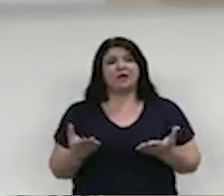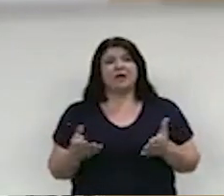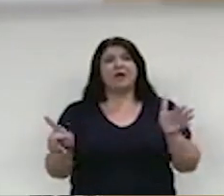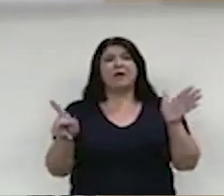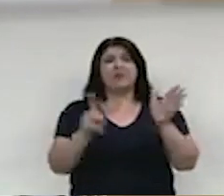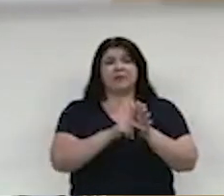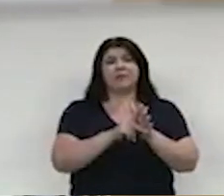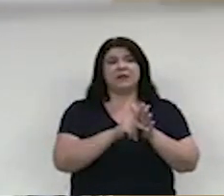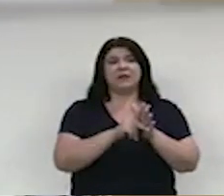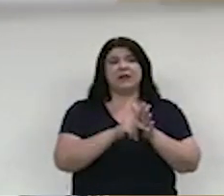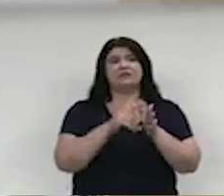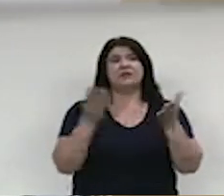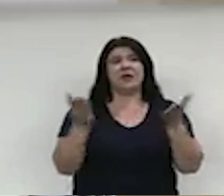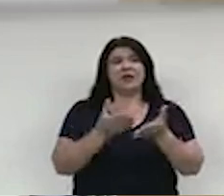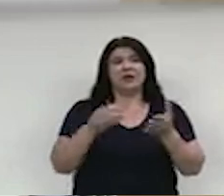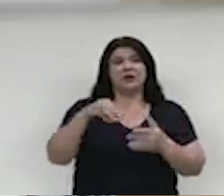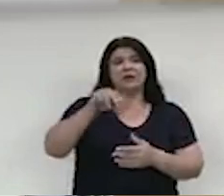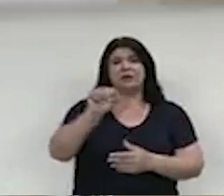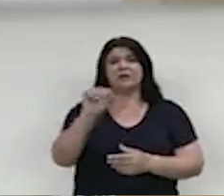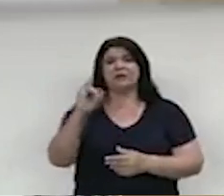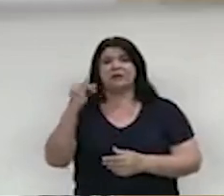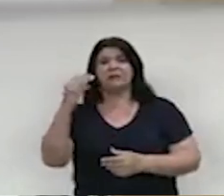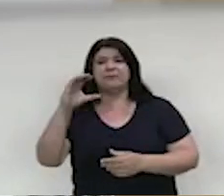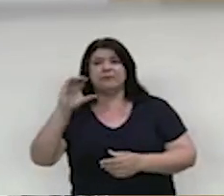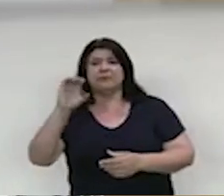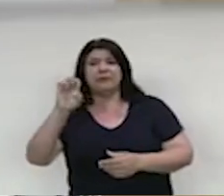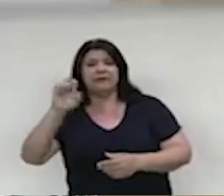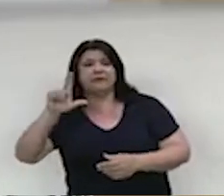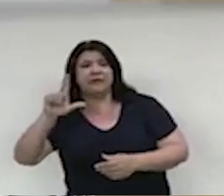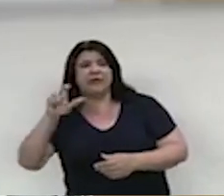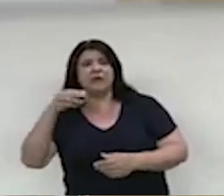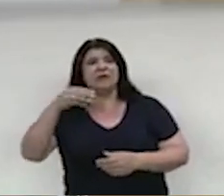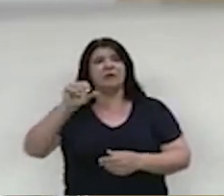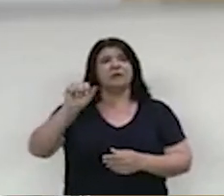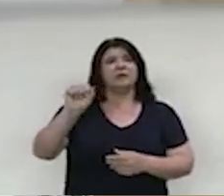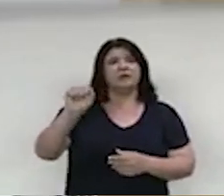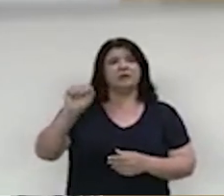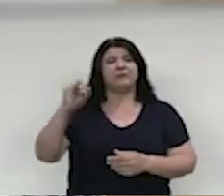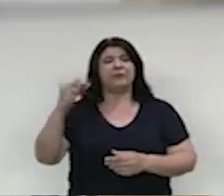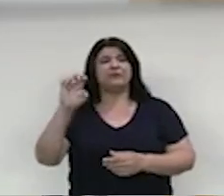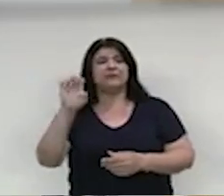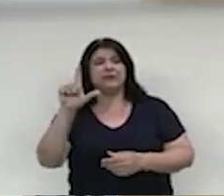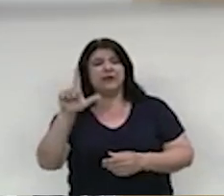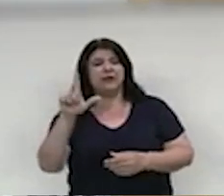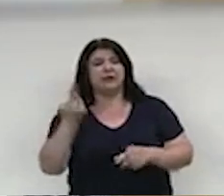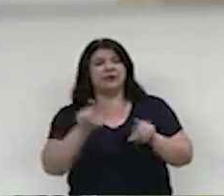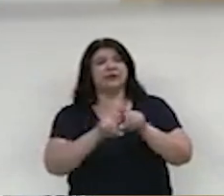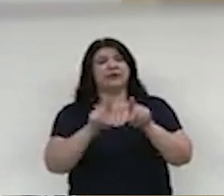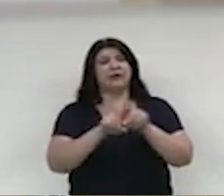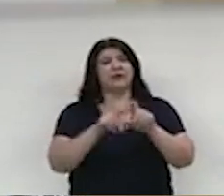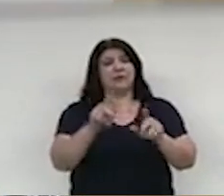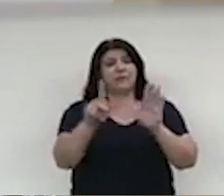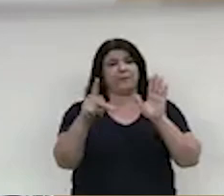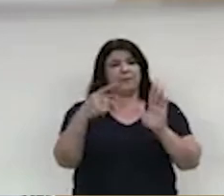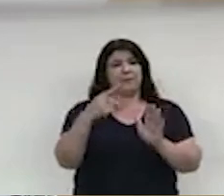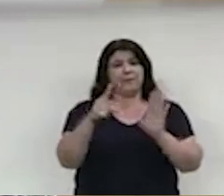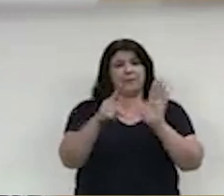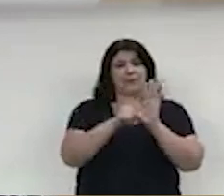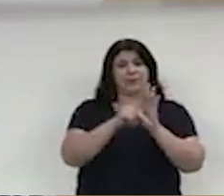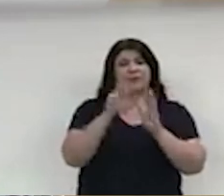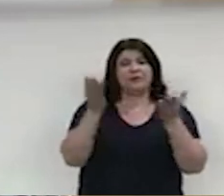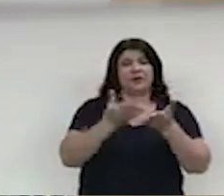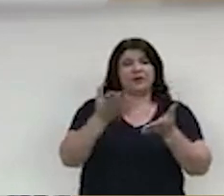propriedade da empresa Maciel e Maciel Imóveis, pertencente ao senhor Isaac do Amaral Maciel, até a presente data,